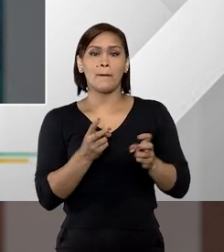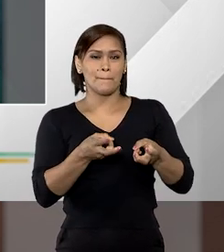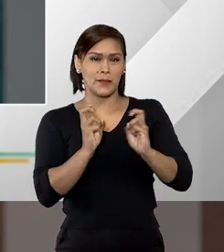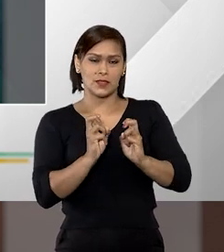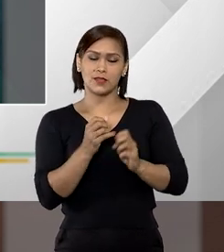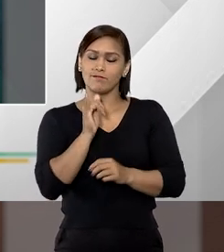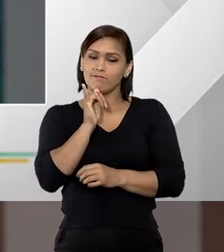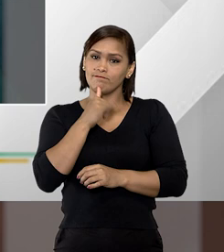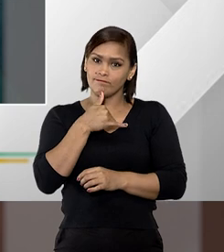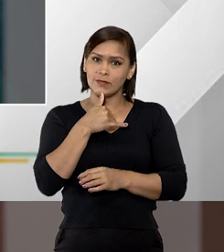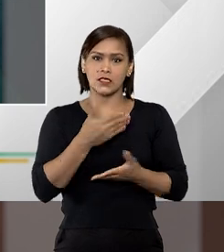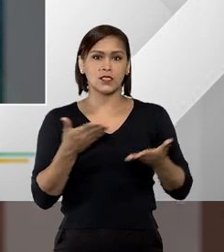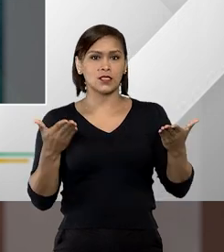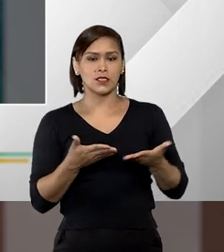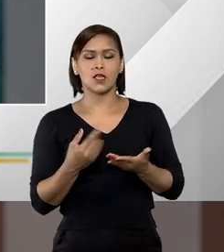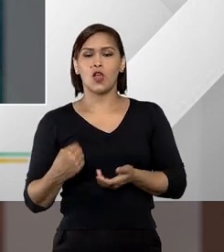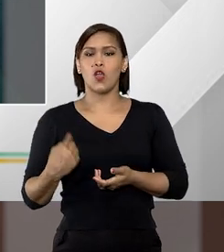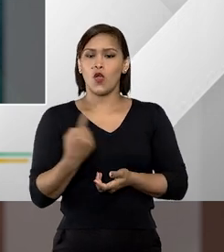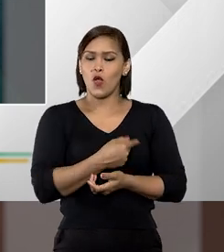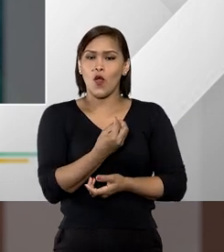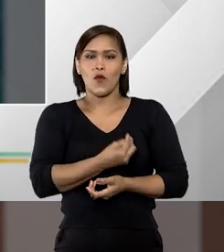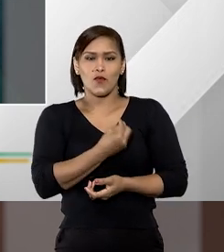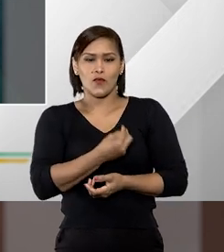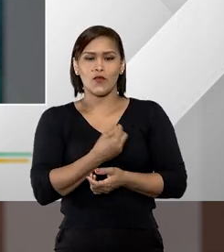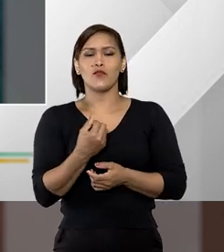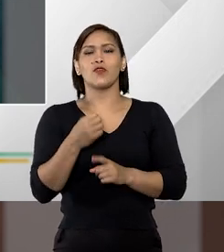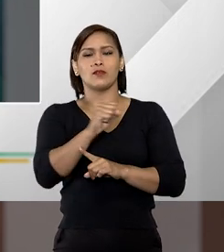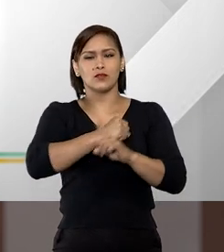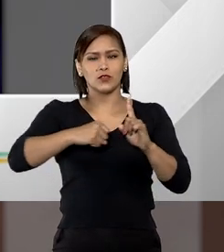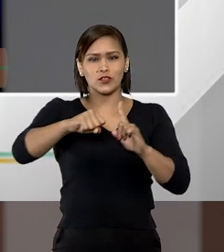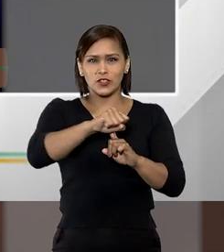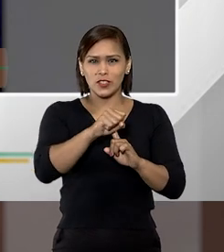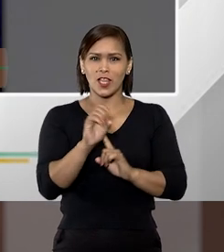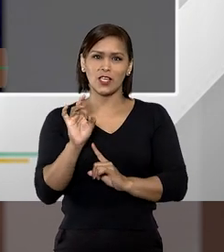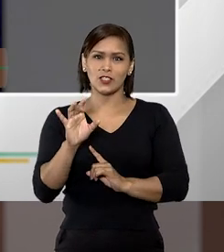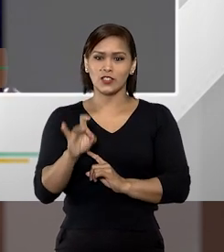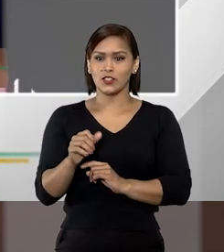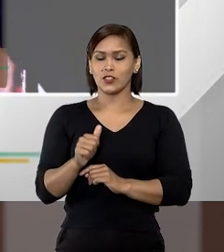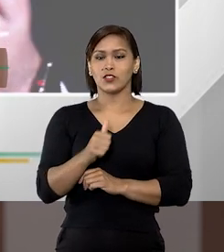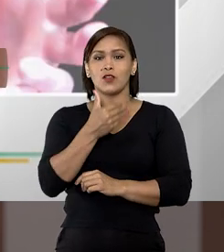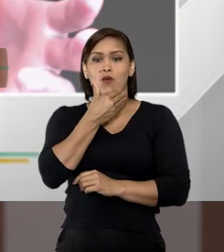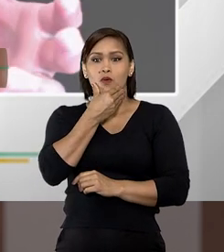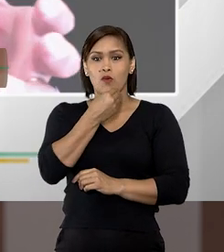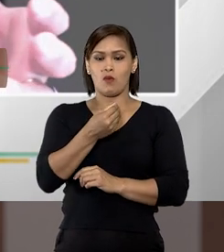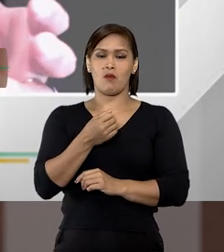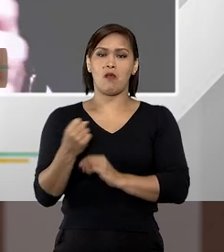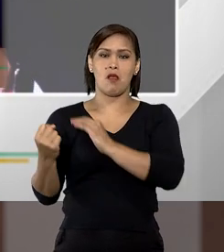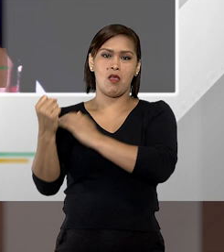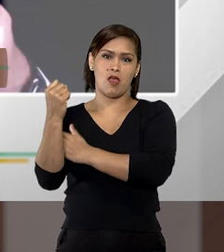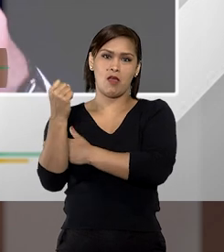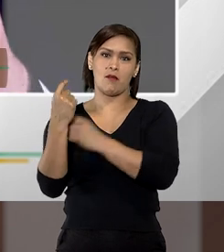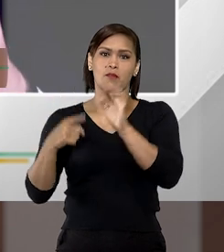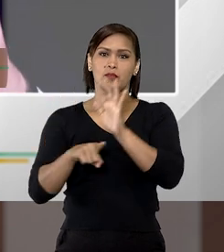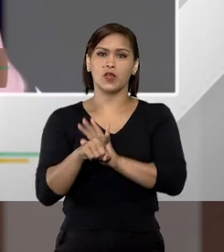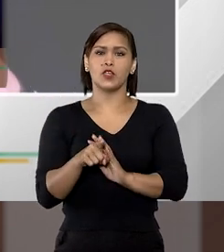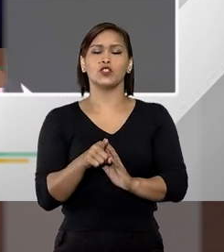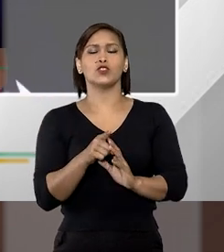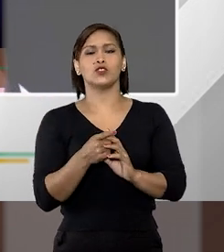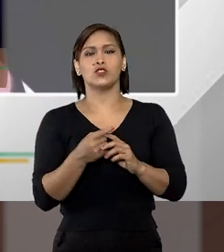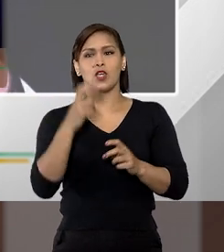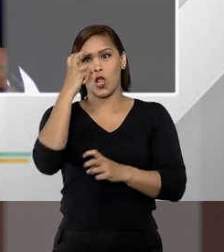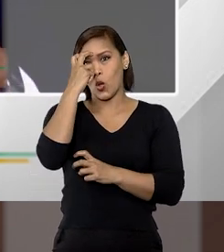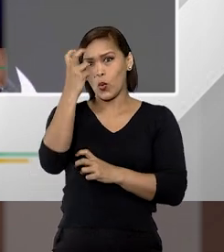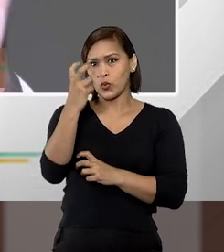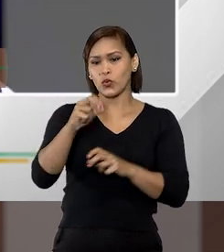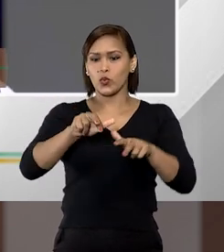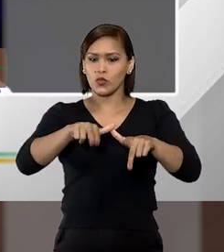infelizmente nós ainda vivemos numa sociedade machista, uma sociedade patriarcal, onde a cultura da violência